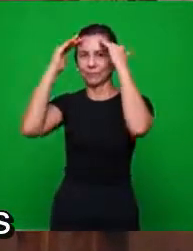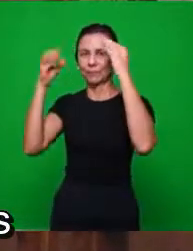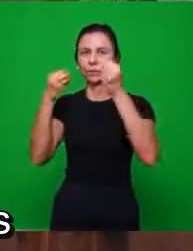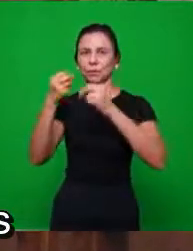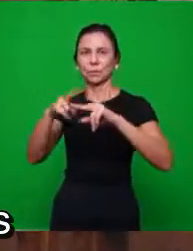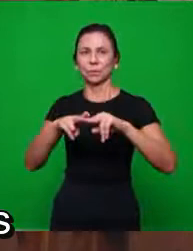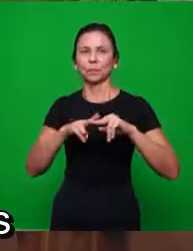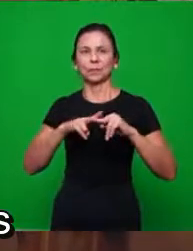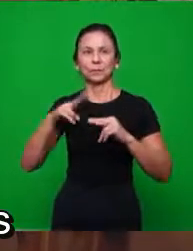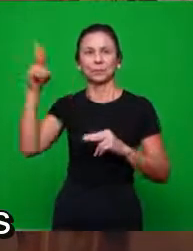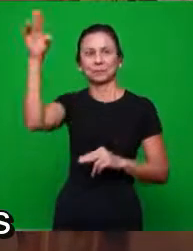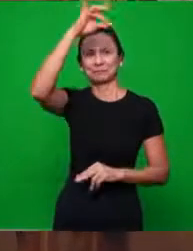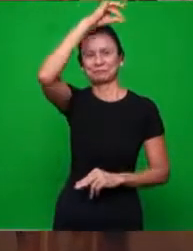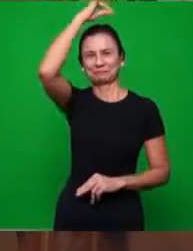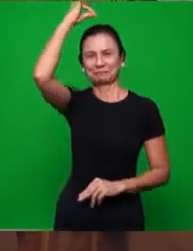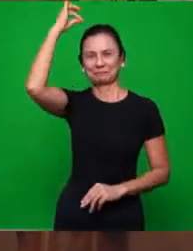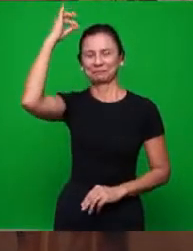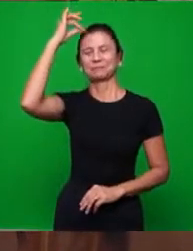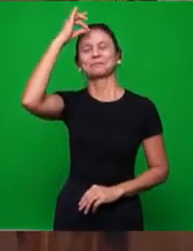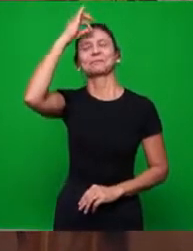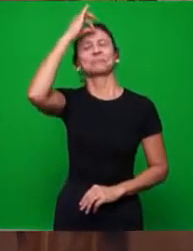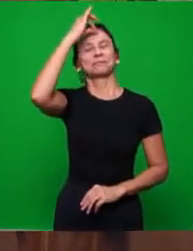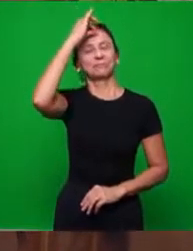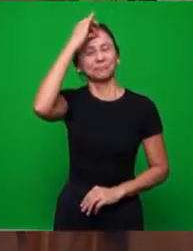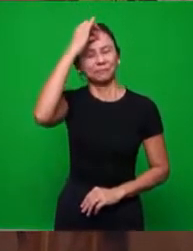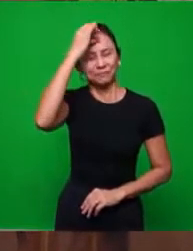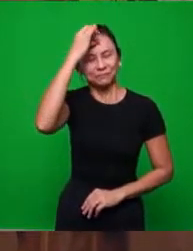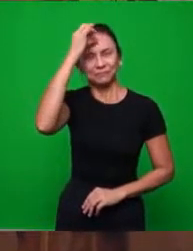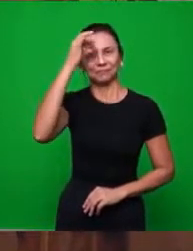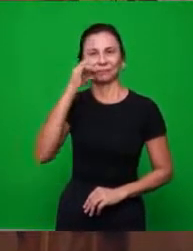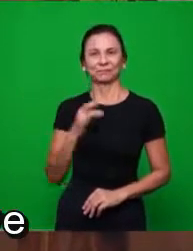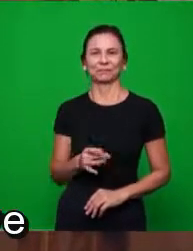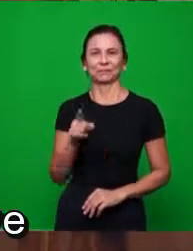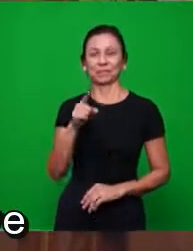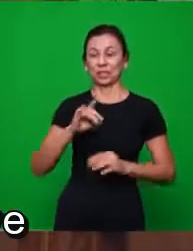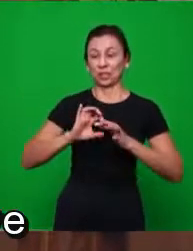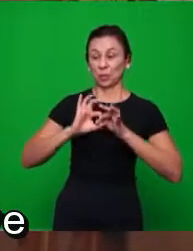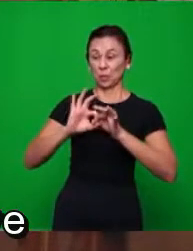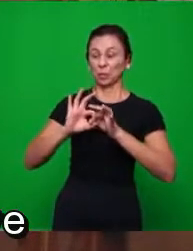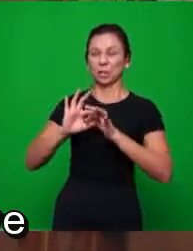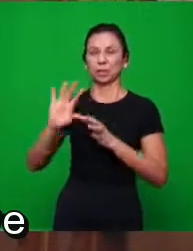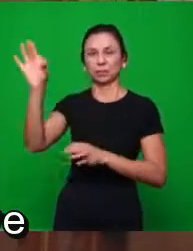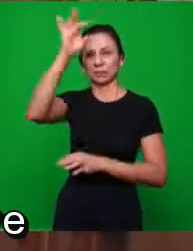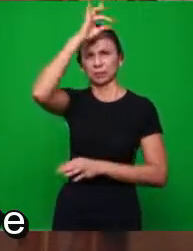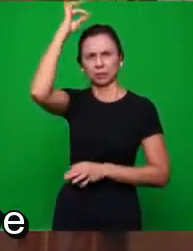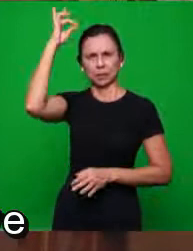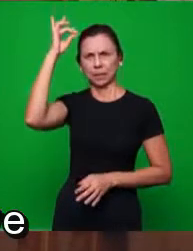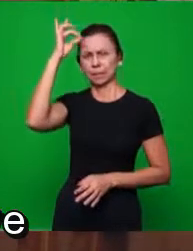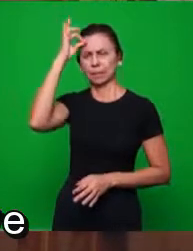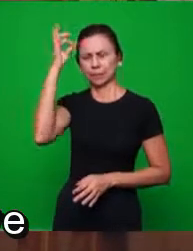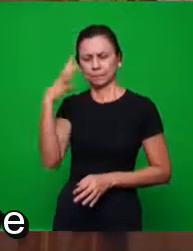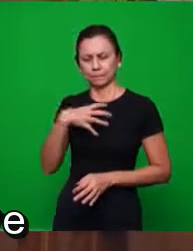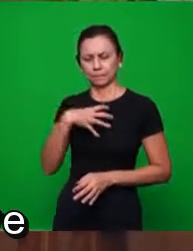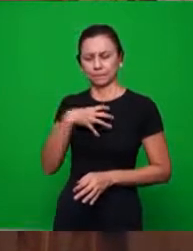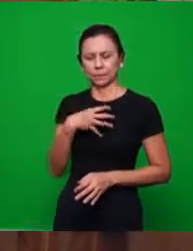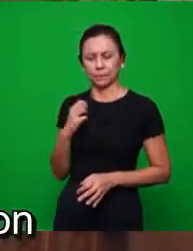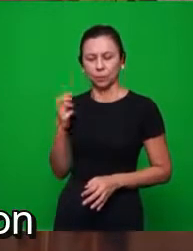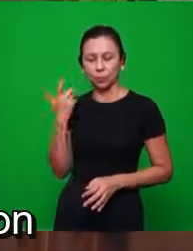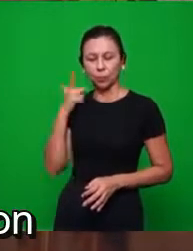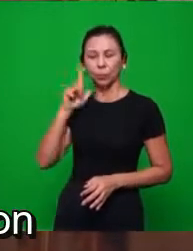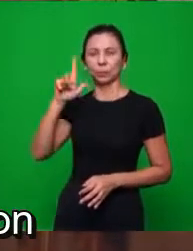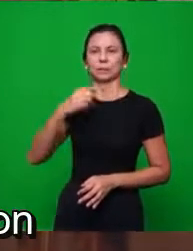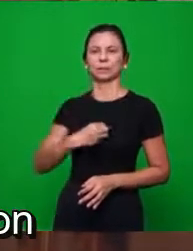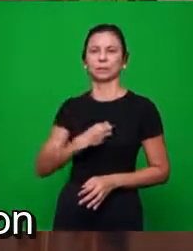Santo. Então, nisso, o homem tinha que estar junto do Espírito, ouvindo a voz do Espírito para poder sobreviver.